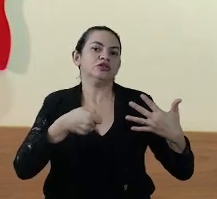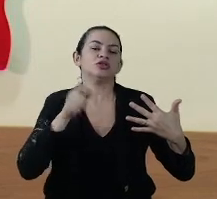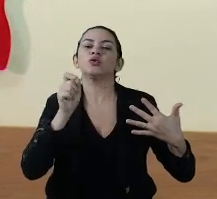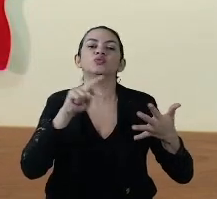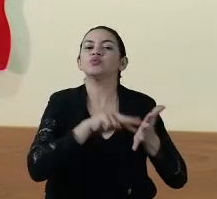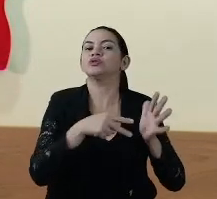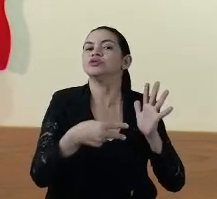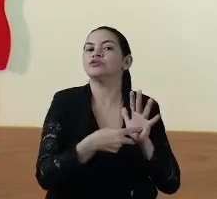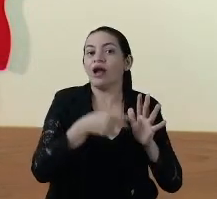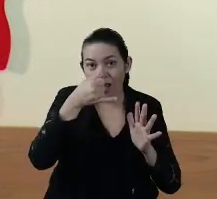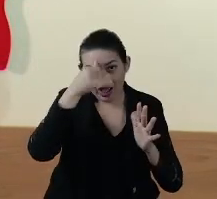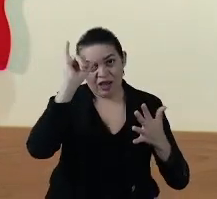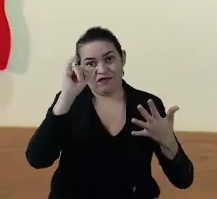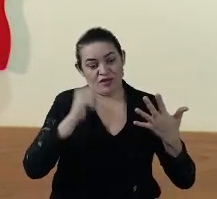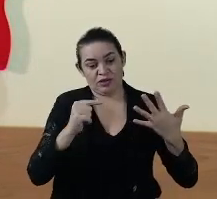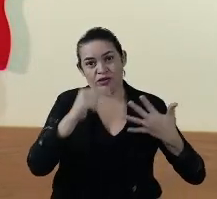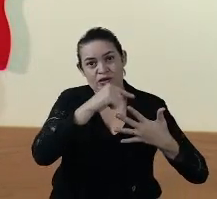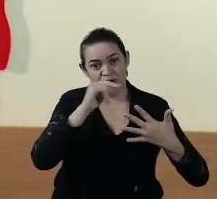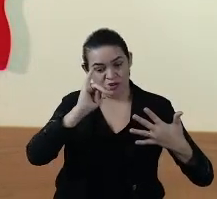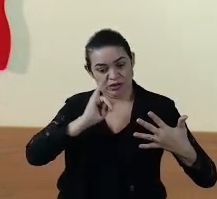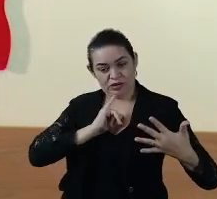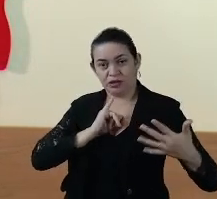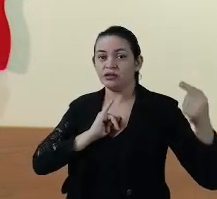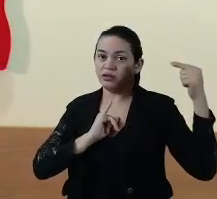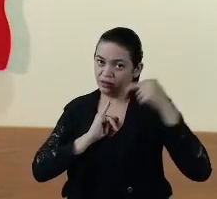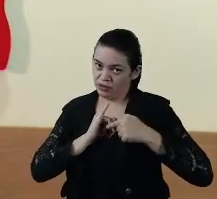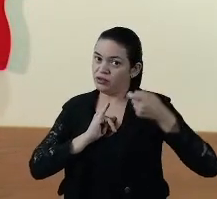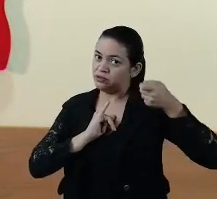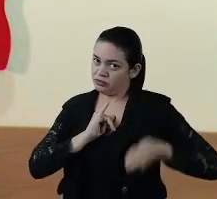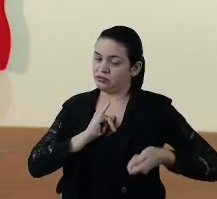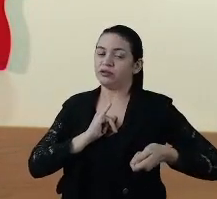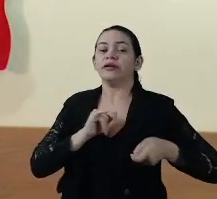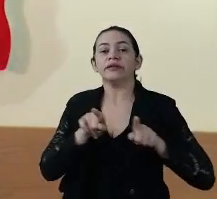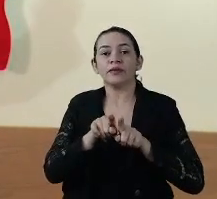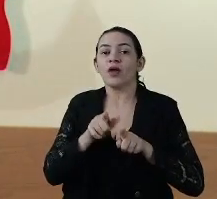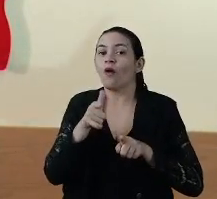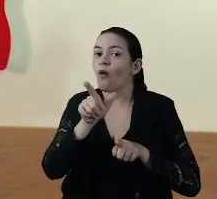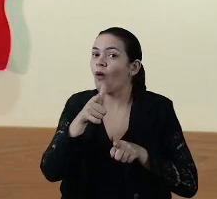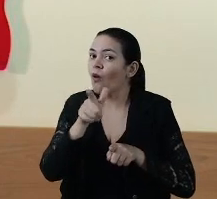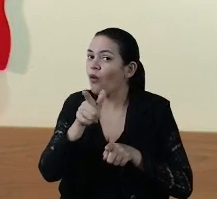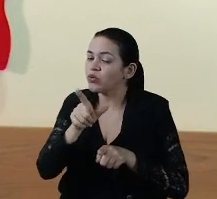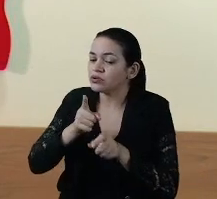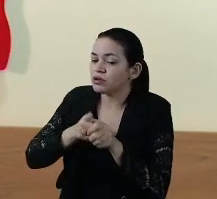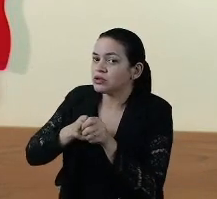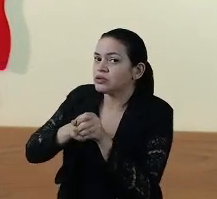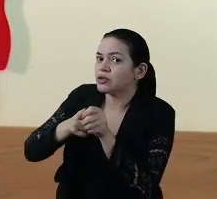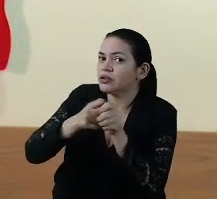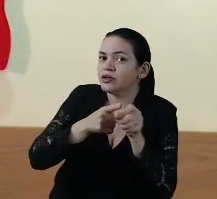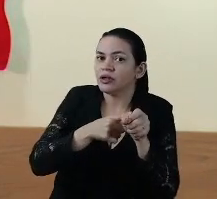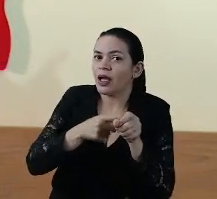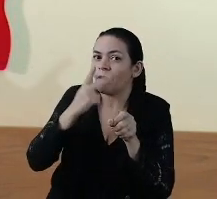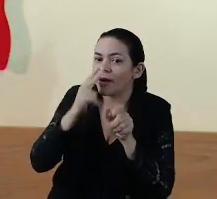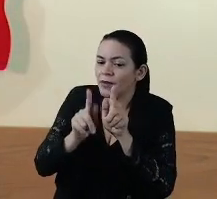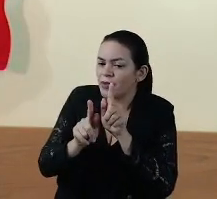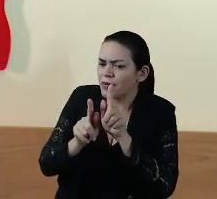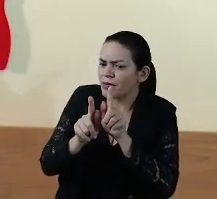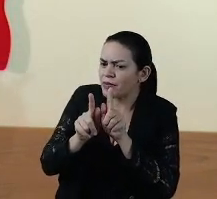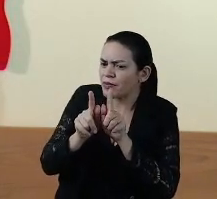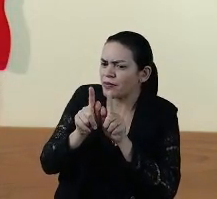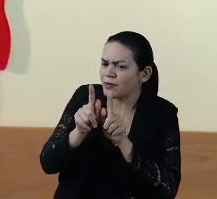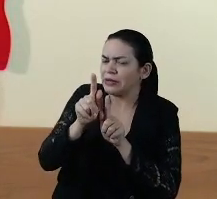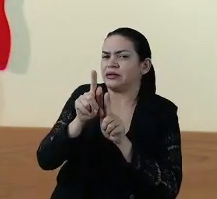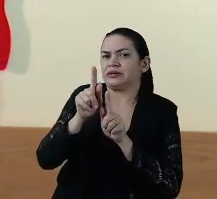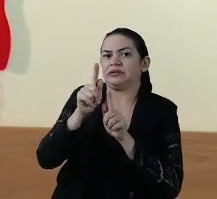no que se refere à prevenção, não só na cidade de Imperatriz, como nas outras cidades que estão com indicadores sanitários